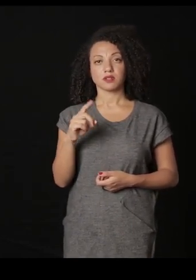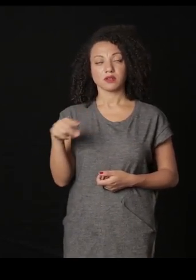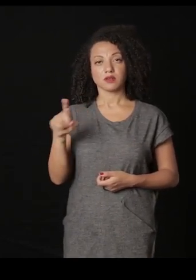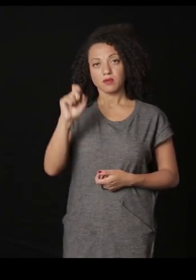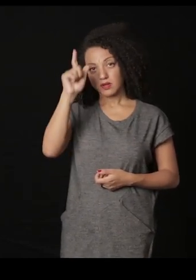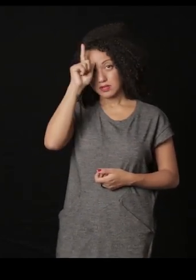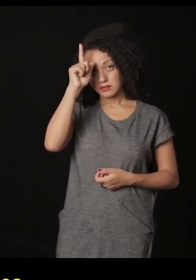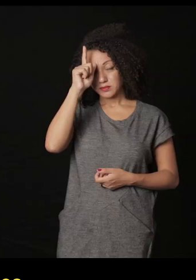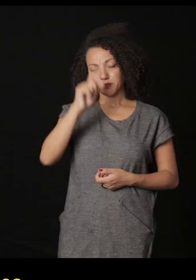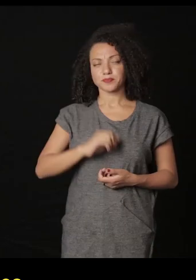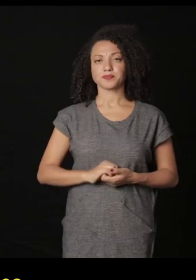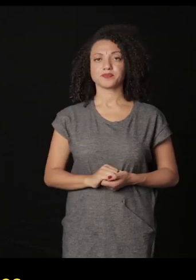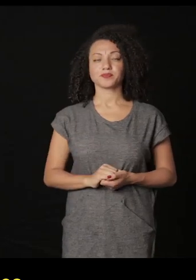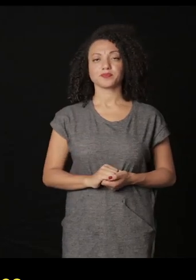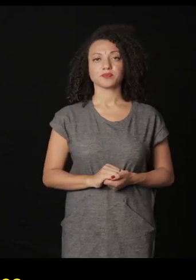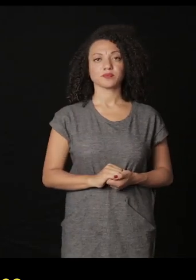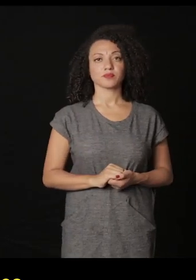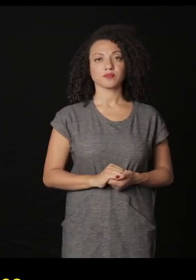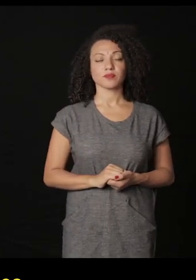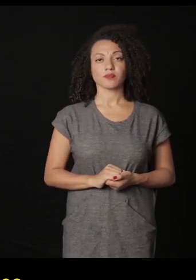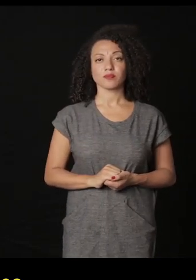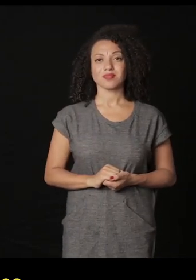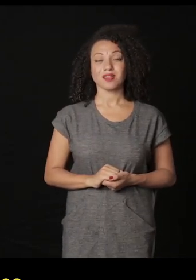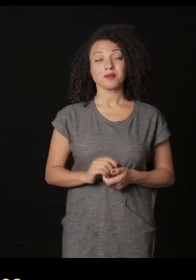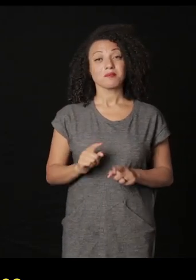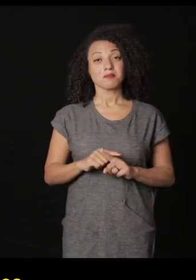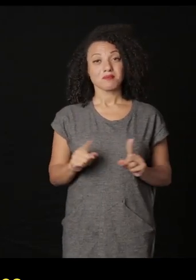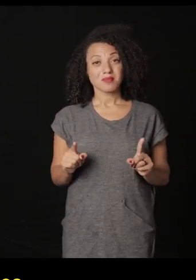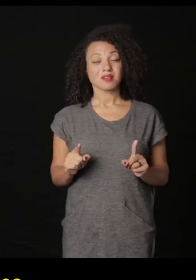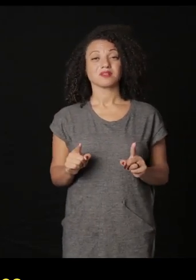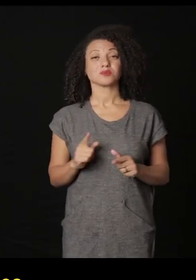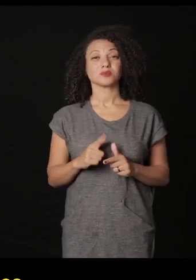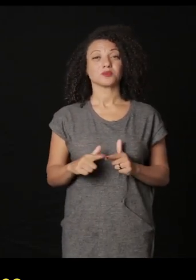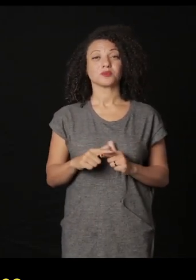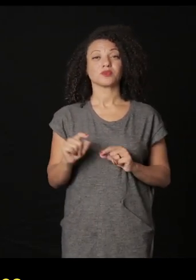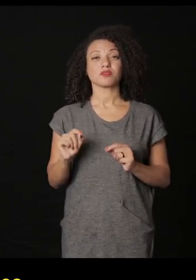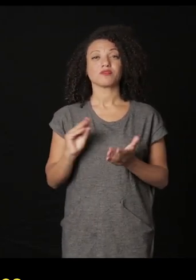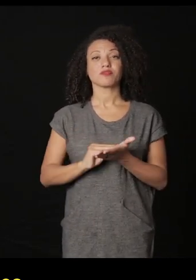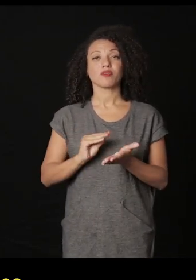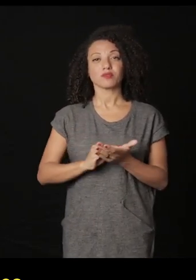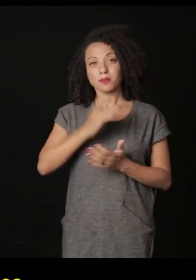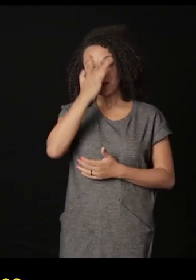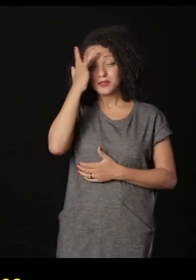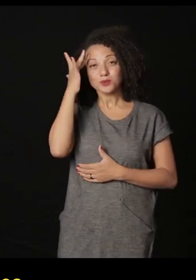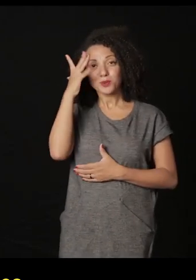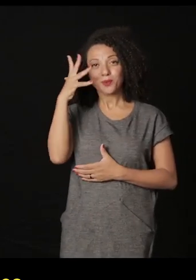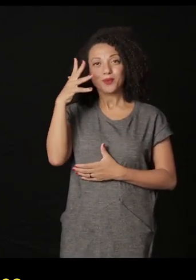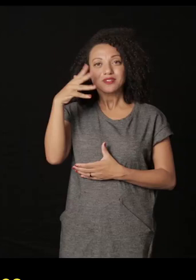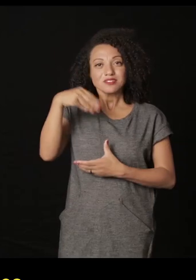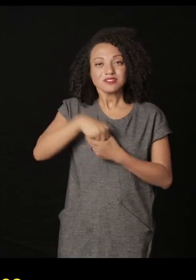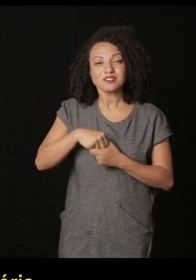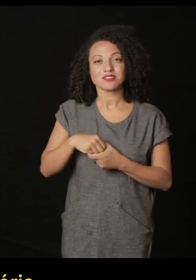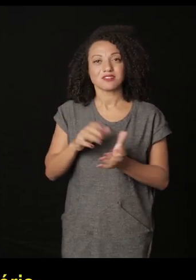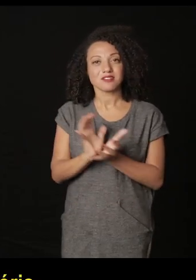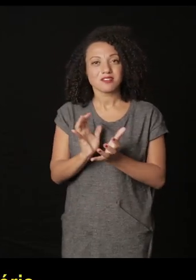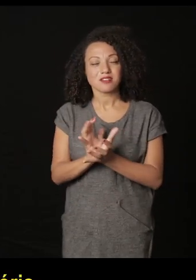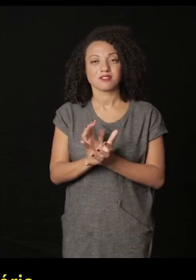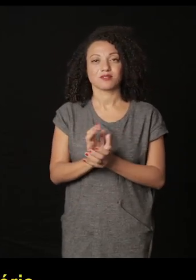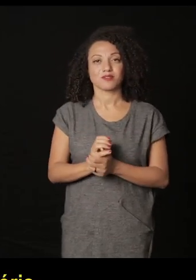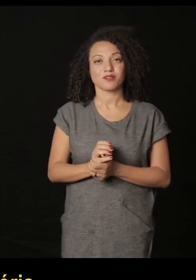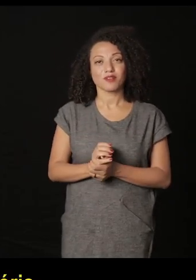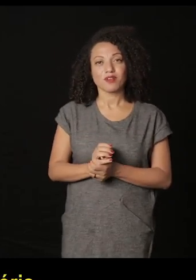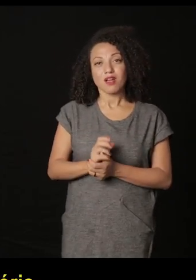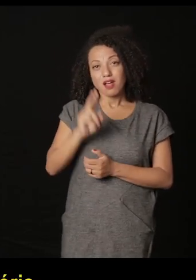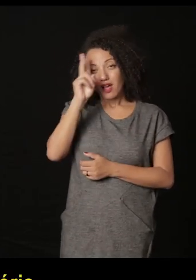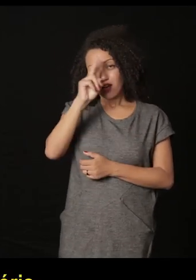alemão a coisa com os Bechers é que não temos gente dentro disso e a